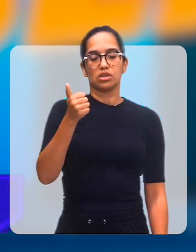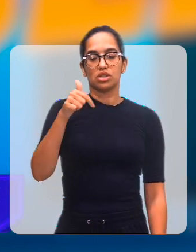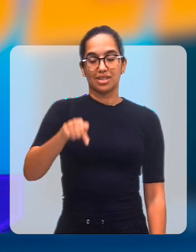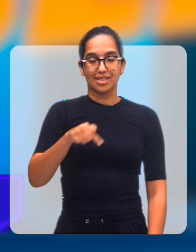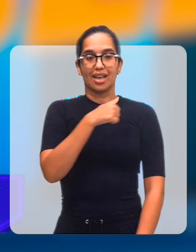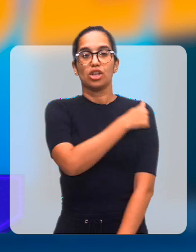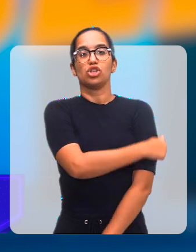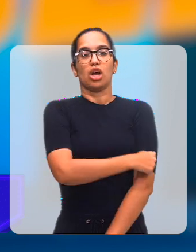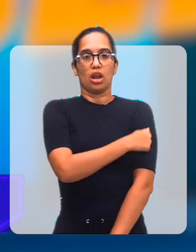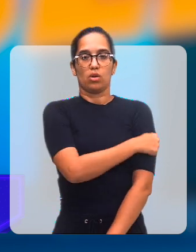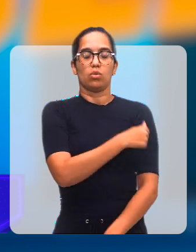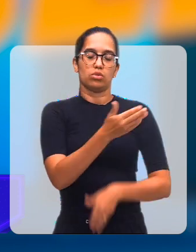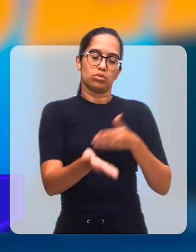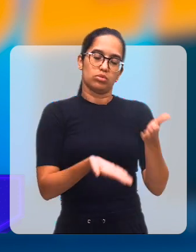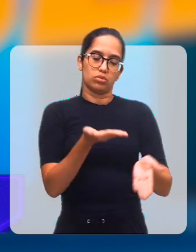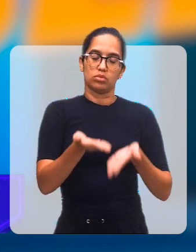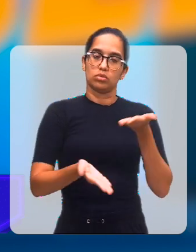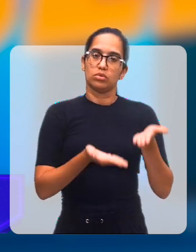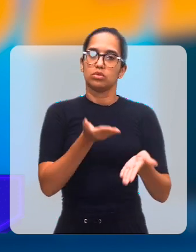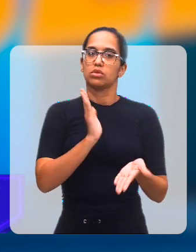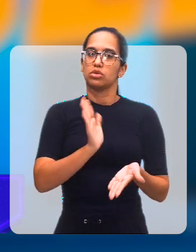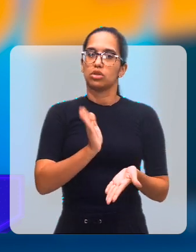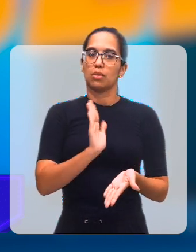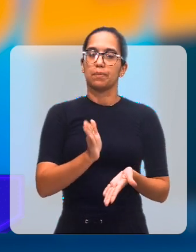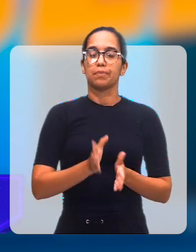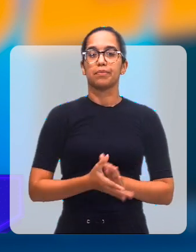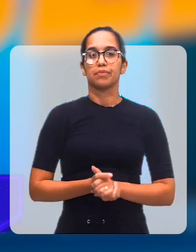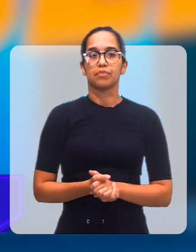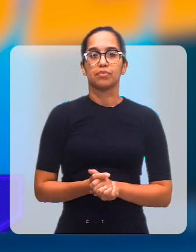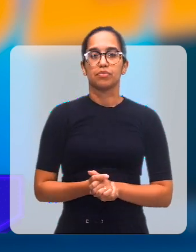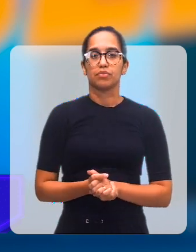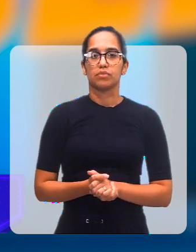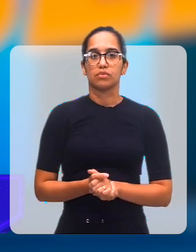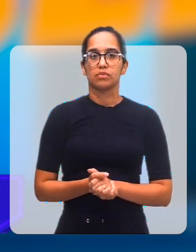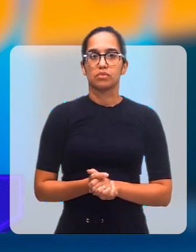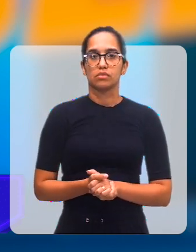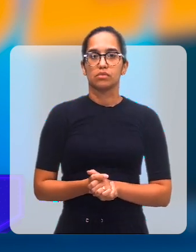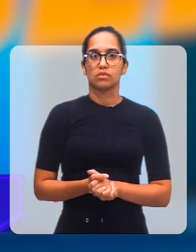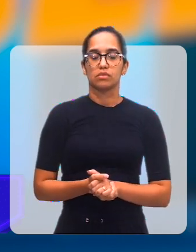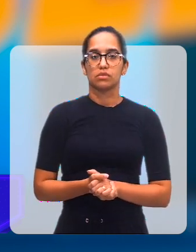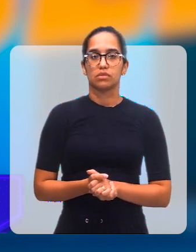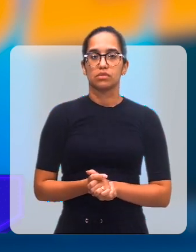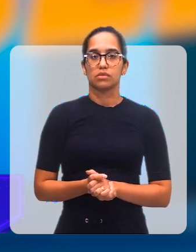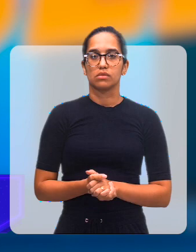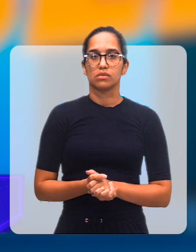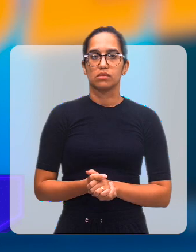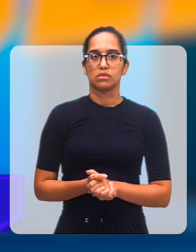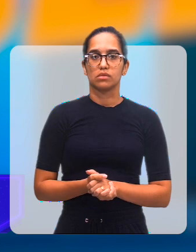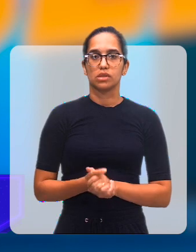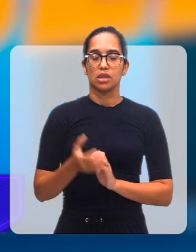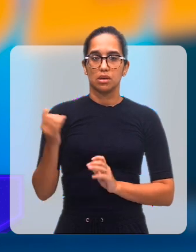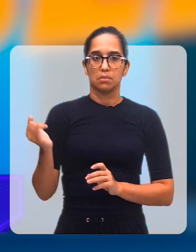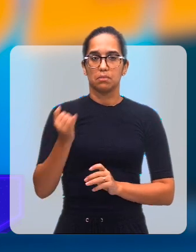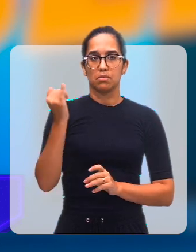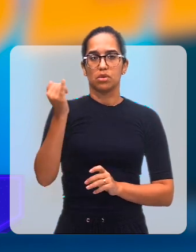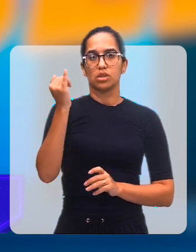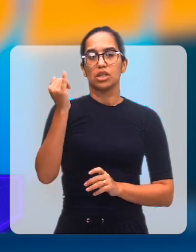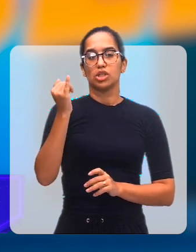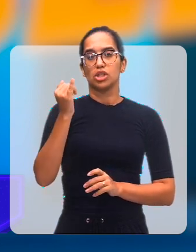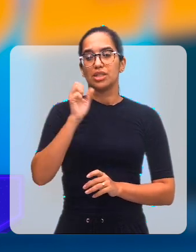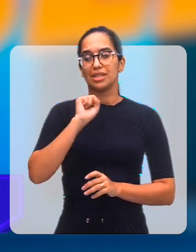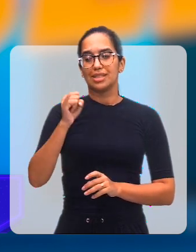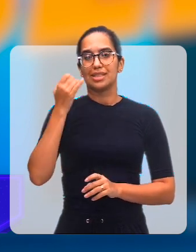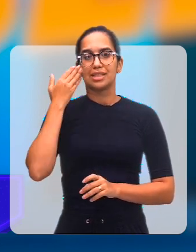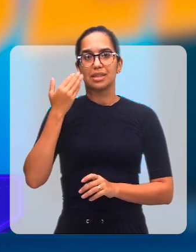alunos atendidos ao longo desse tempo, eles, se sabem de alguma questão do